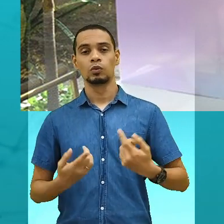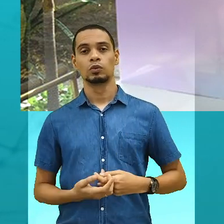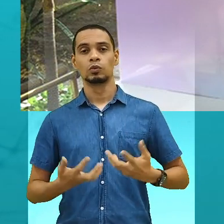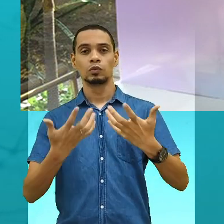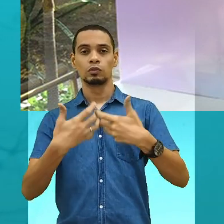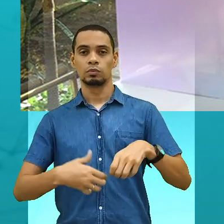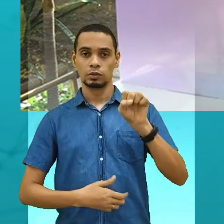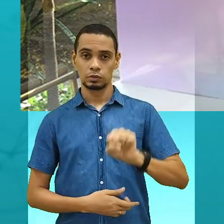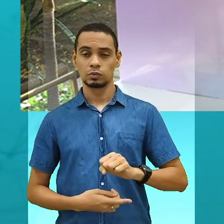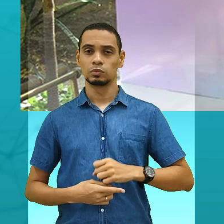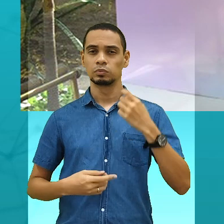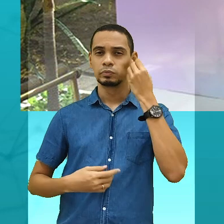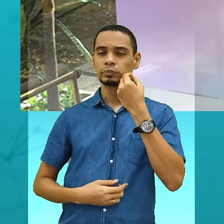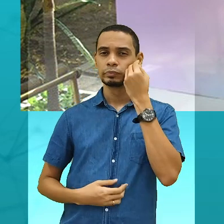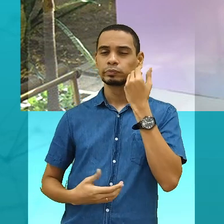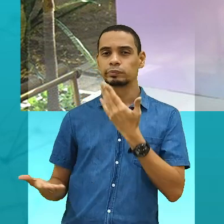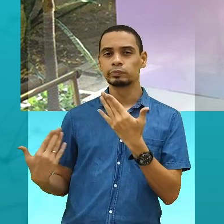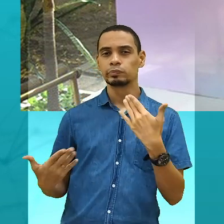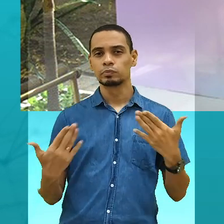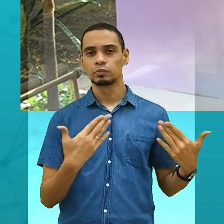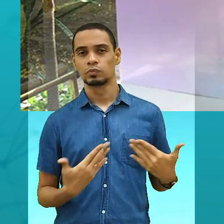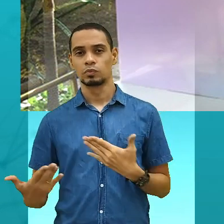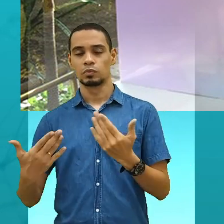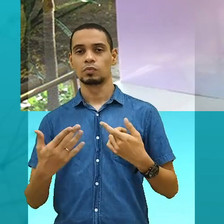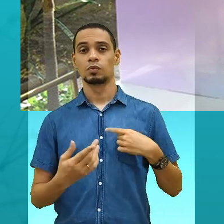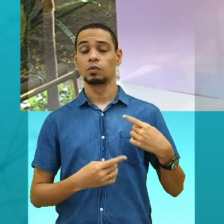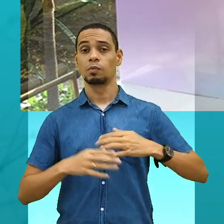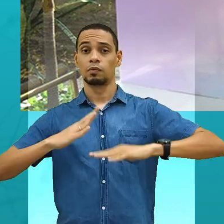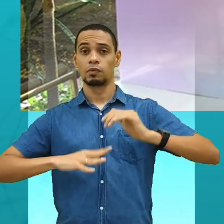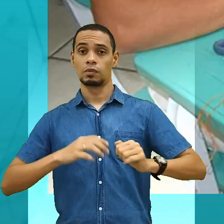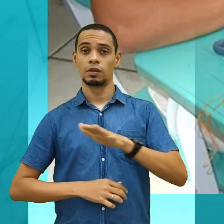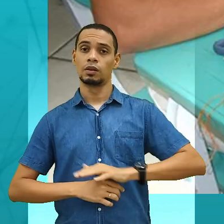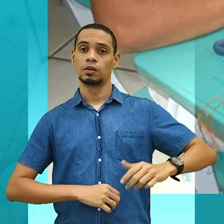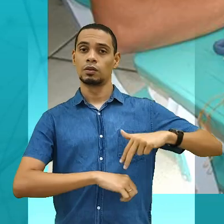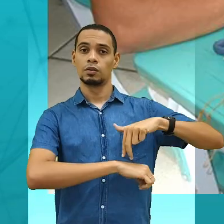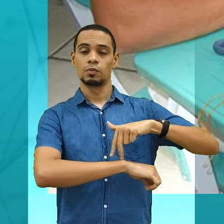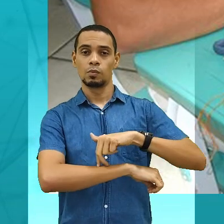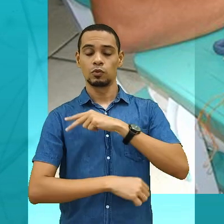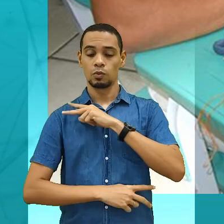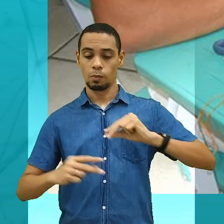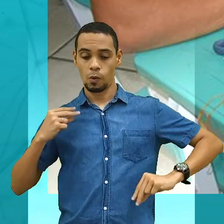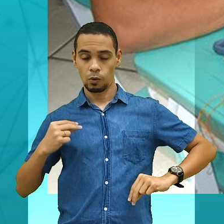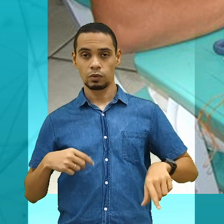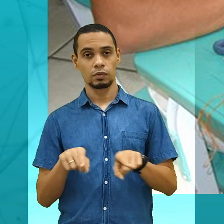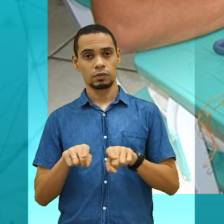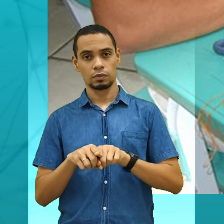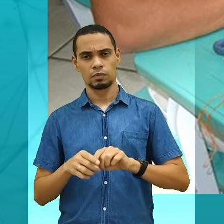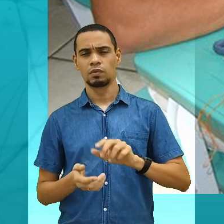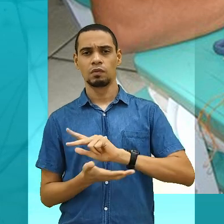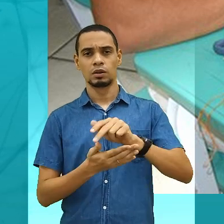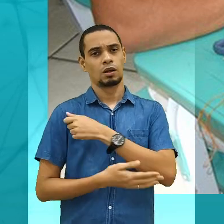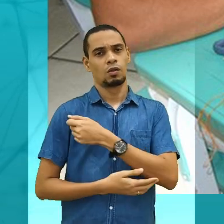o objetivo de troca de experiências entre profissionais da área de moda e alunos. O evento abordou temas como bordado,